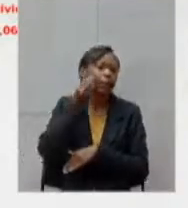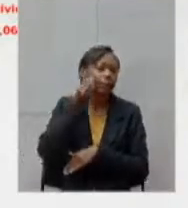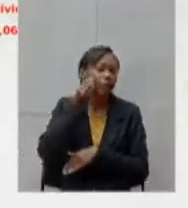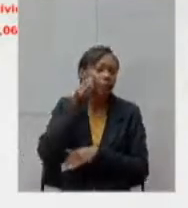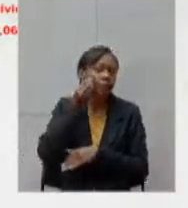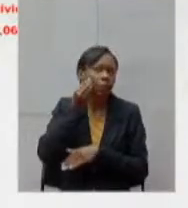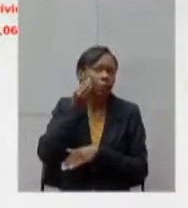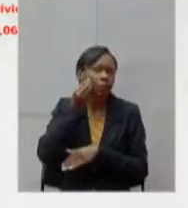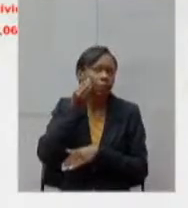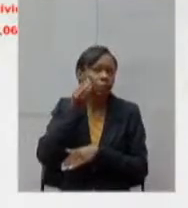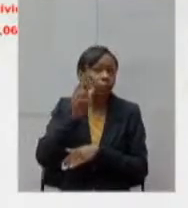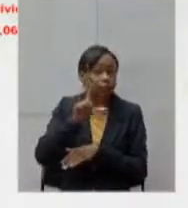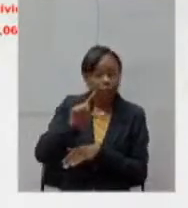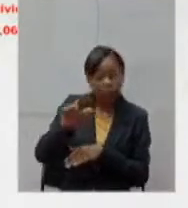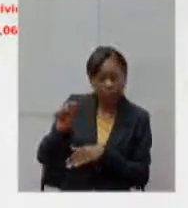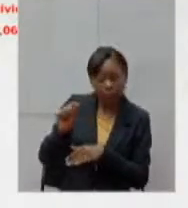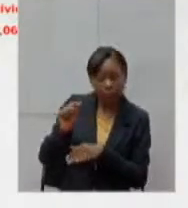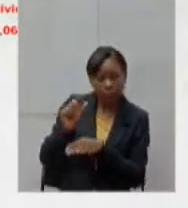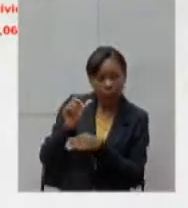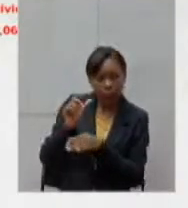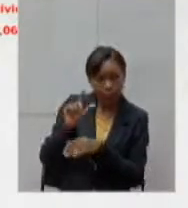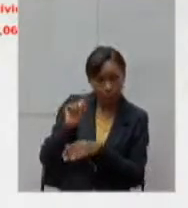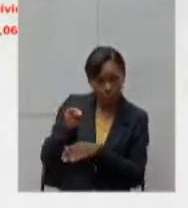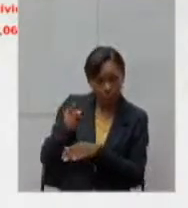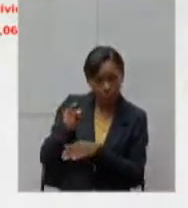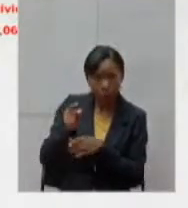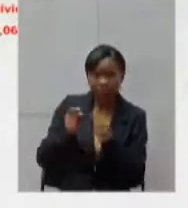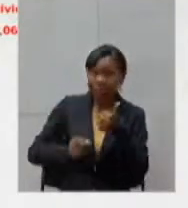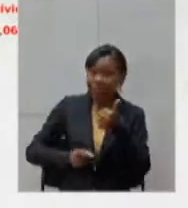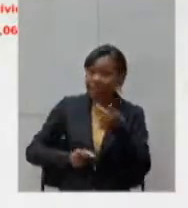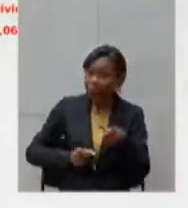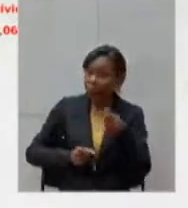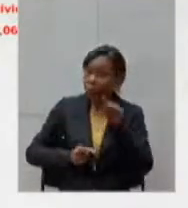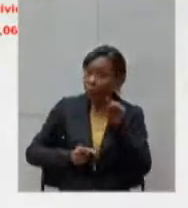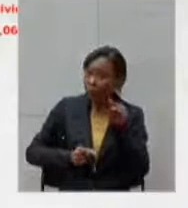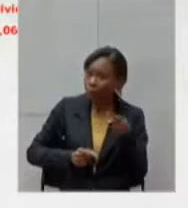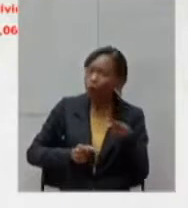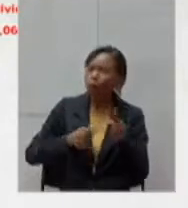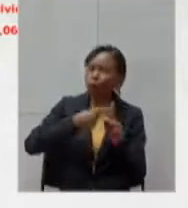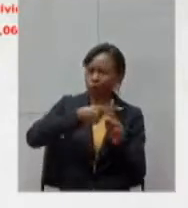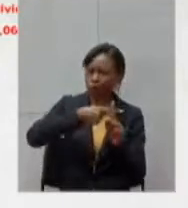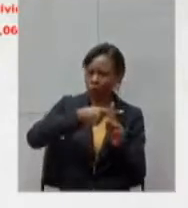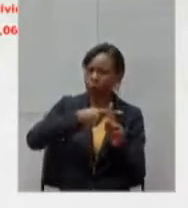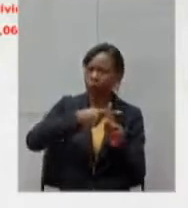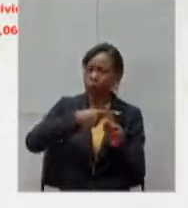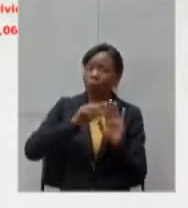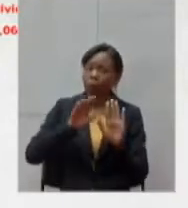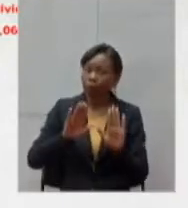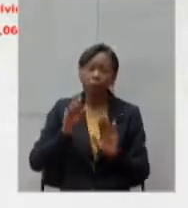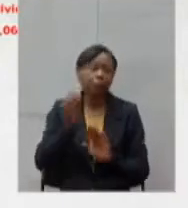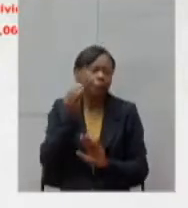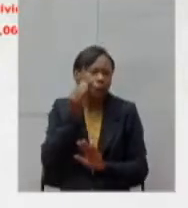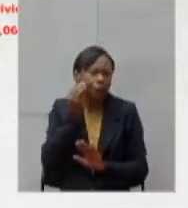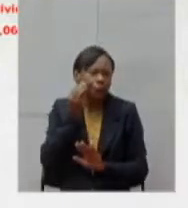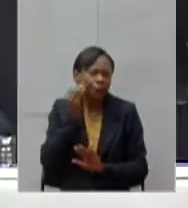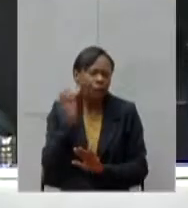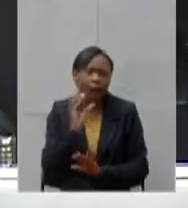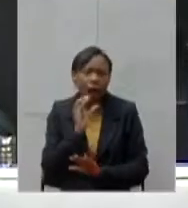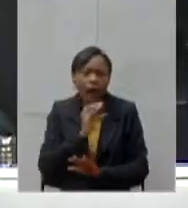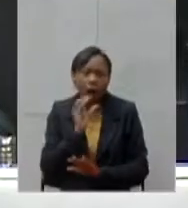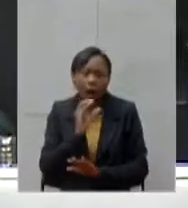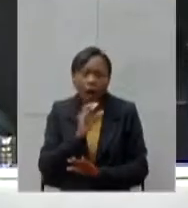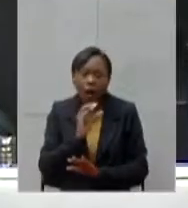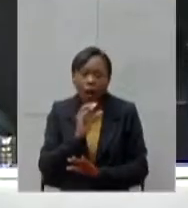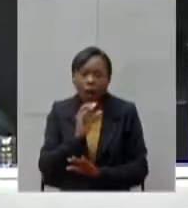mil foram positivos. Eu deixo aqui uma informação importante, que estes testes rápidos, muitos deles dão